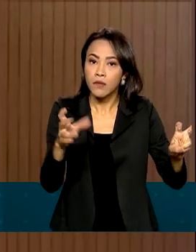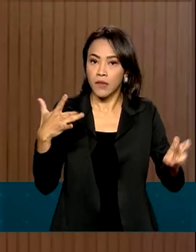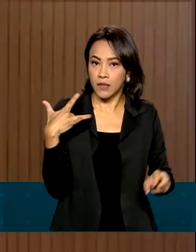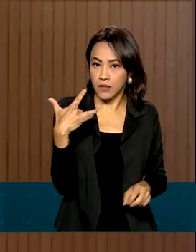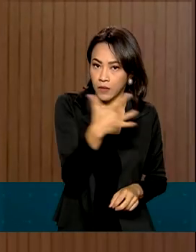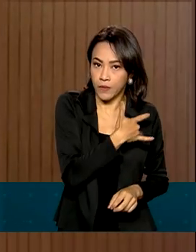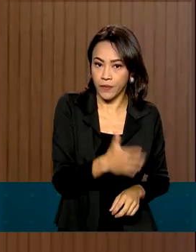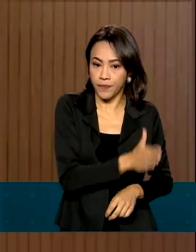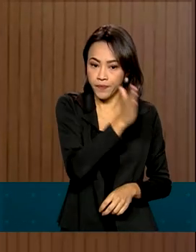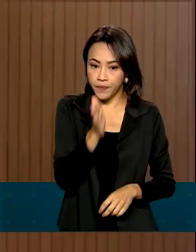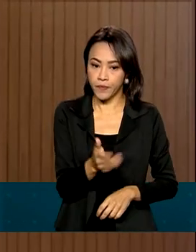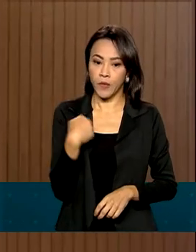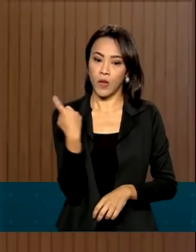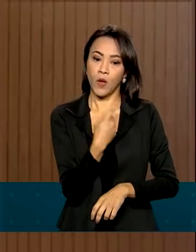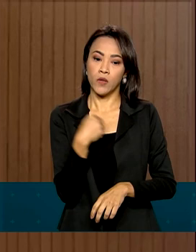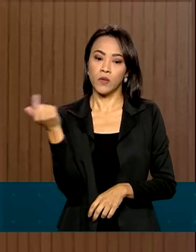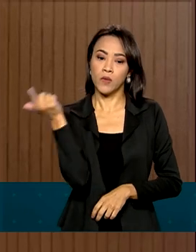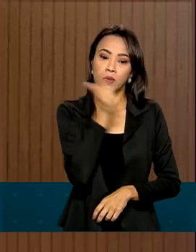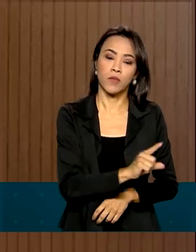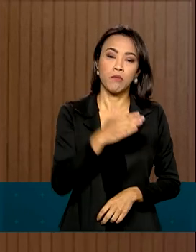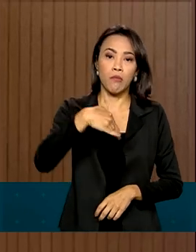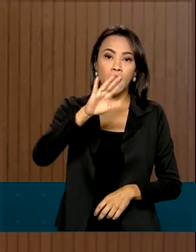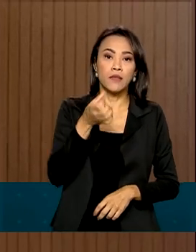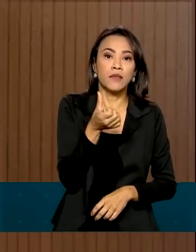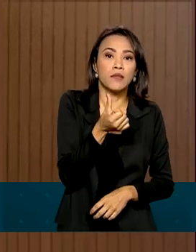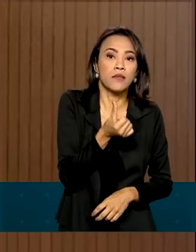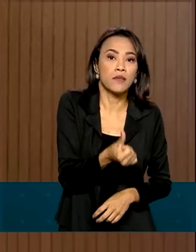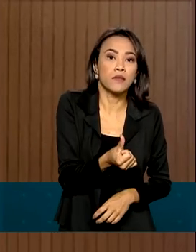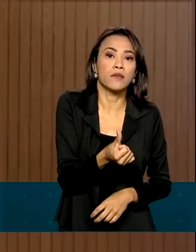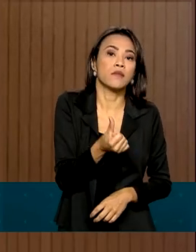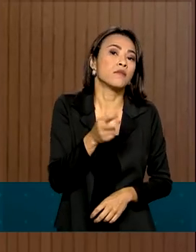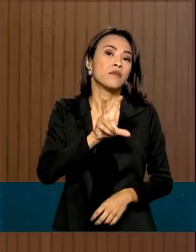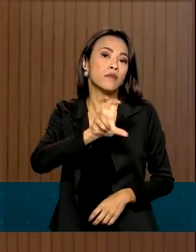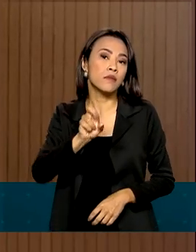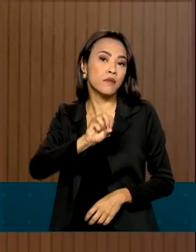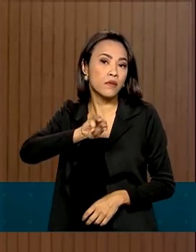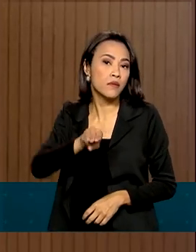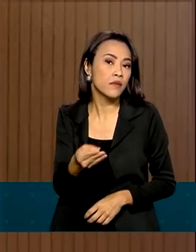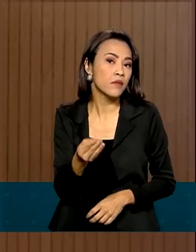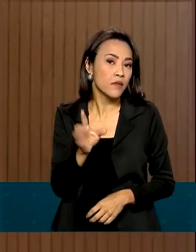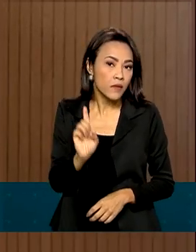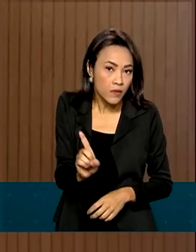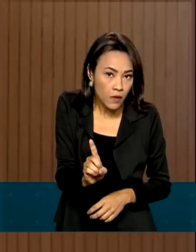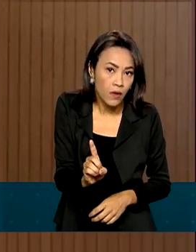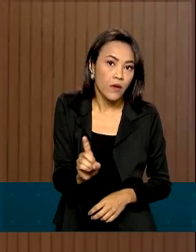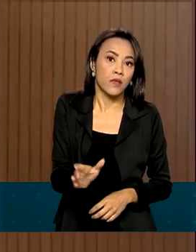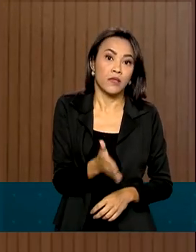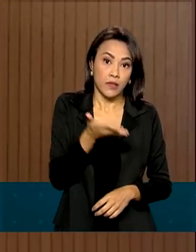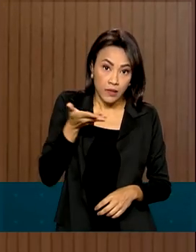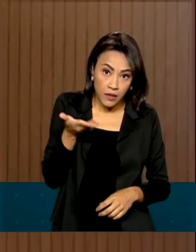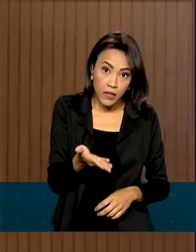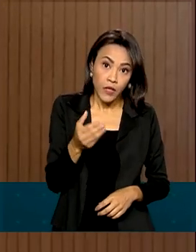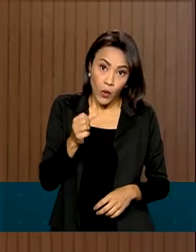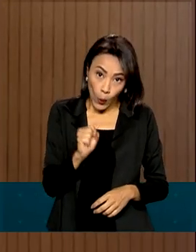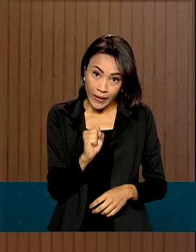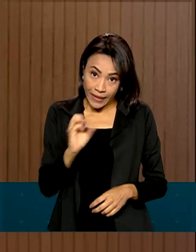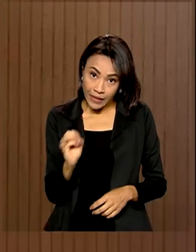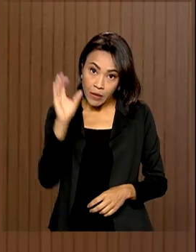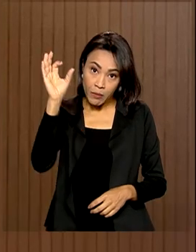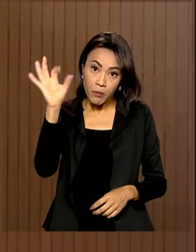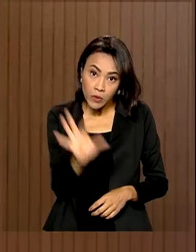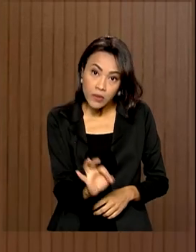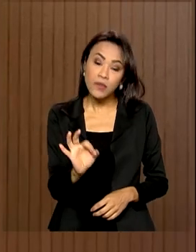Adquirimos mais de 650 milhões de doses no Brasil e cerca de 80% da população